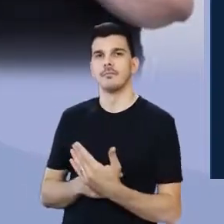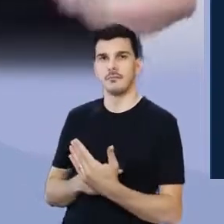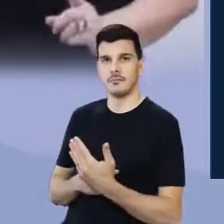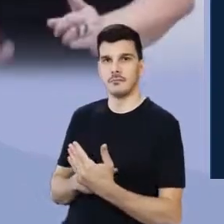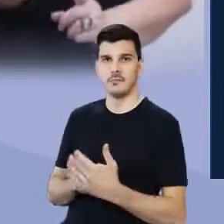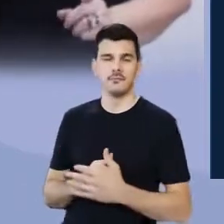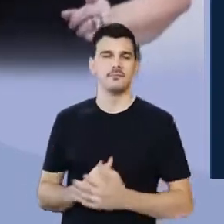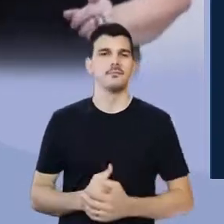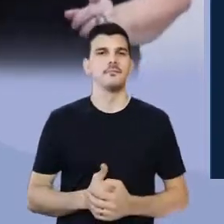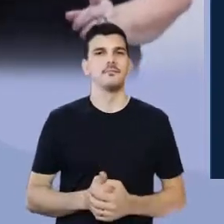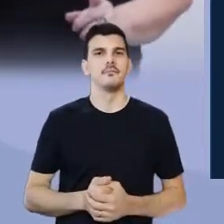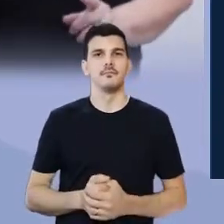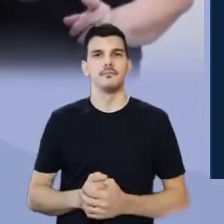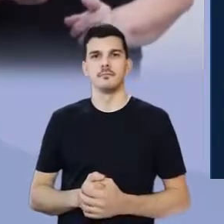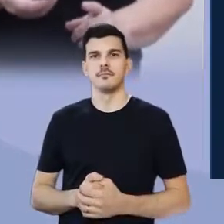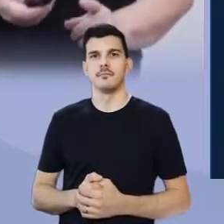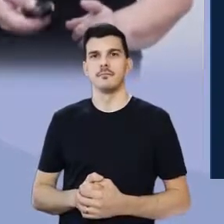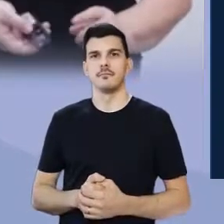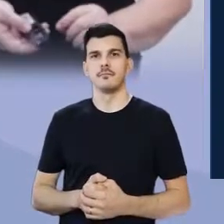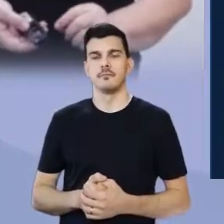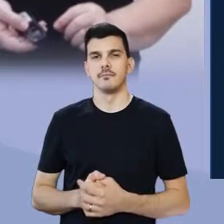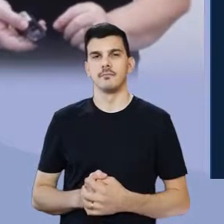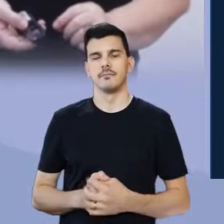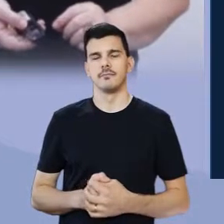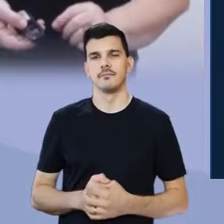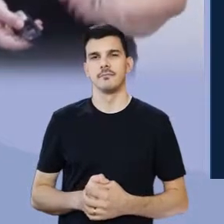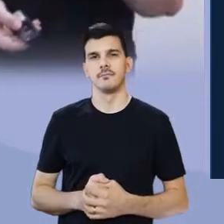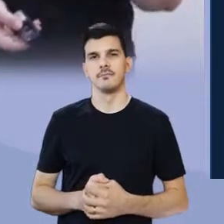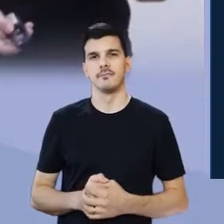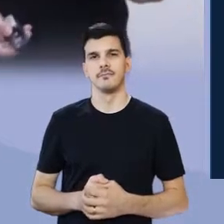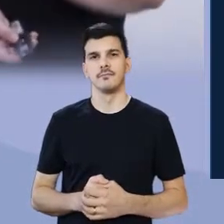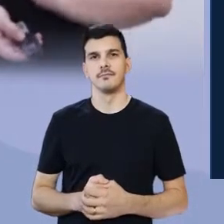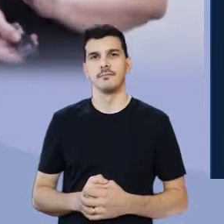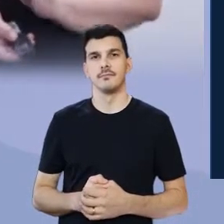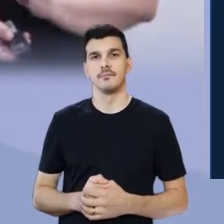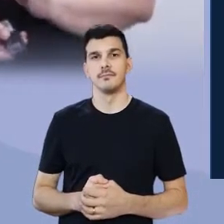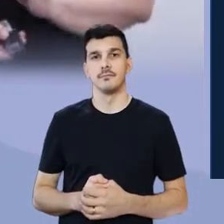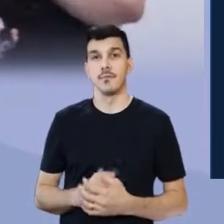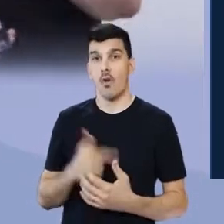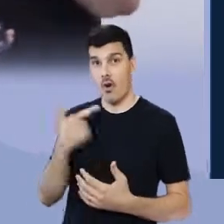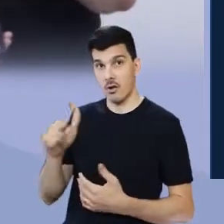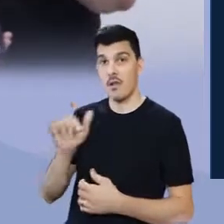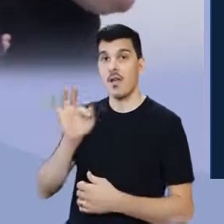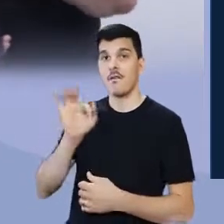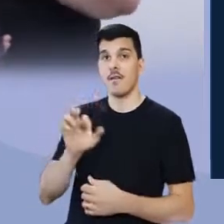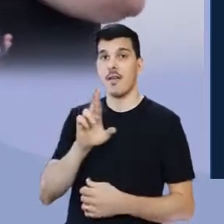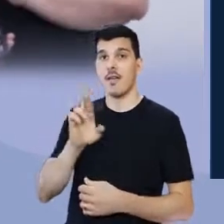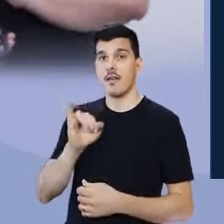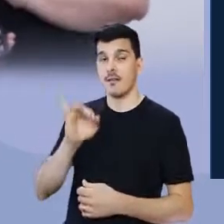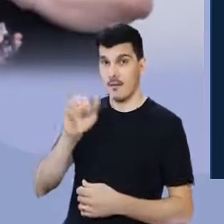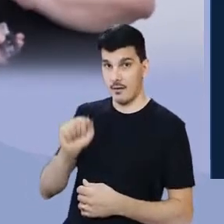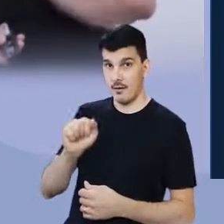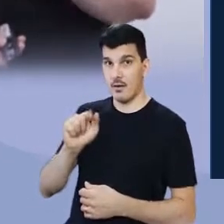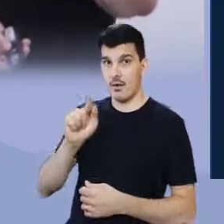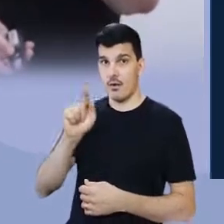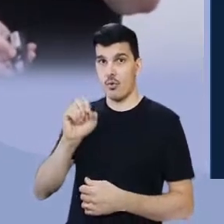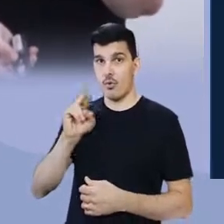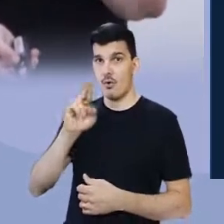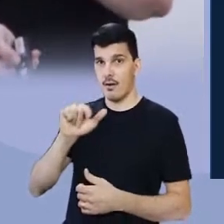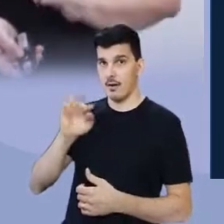tossiu três da manhã. Ferreira Goulart, mais um poeta.